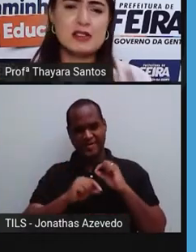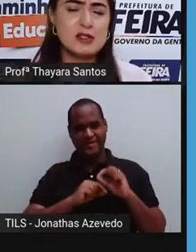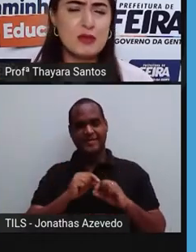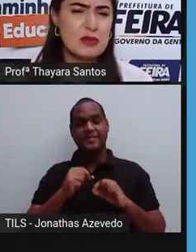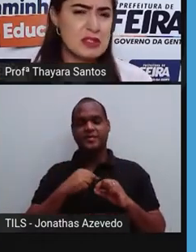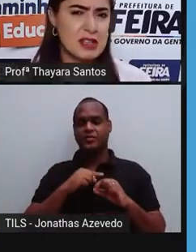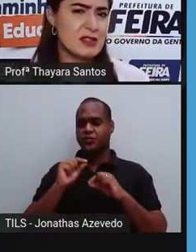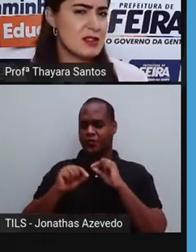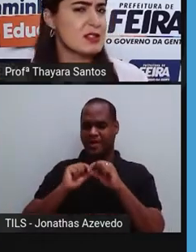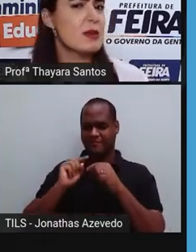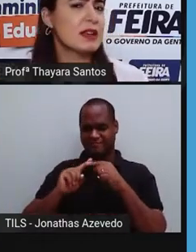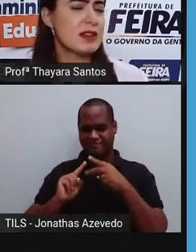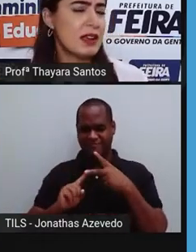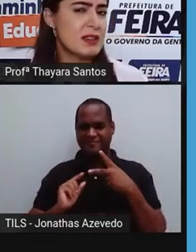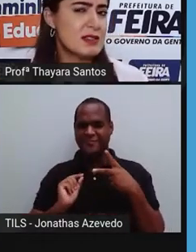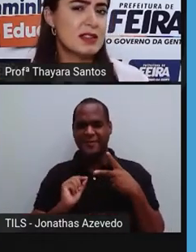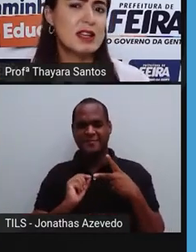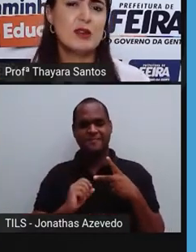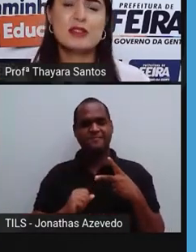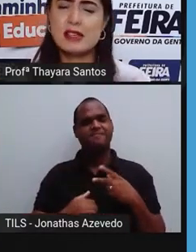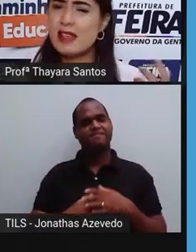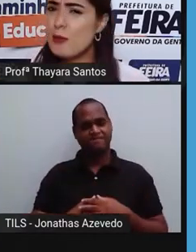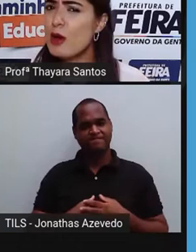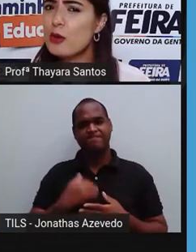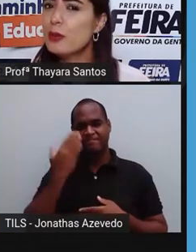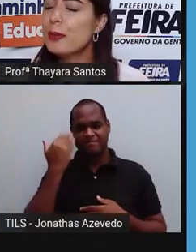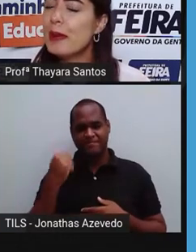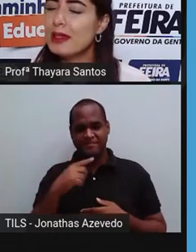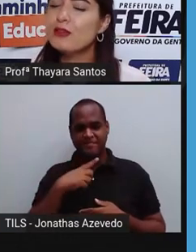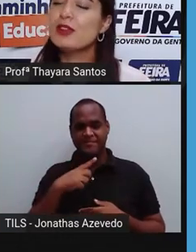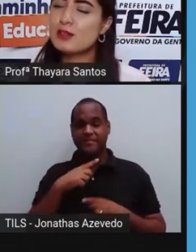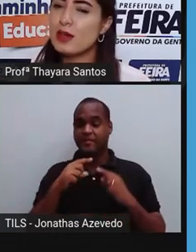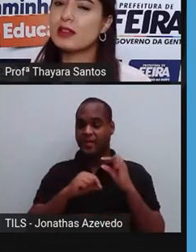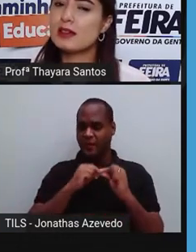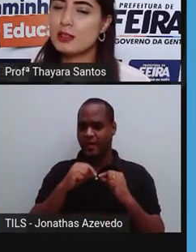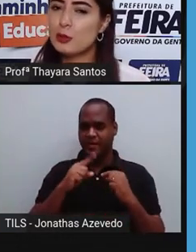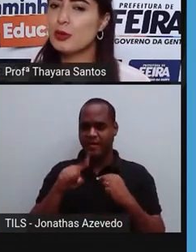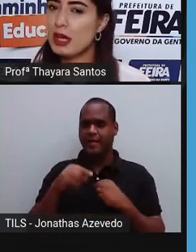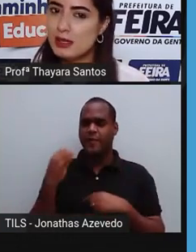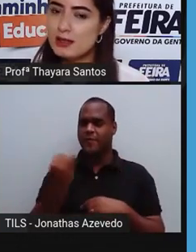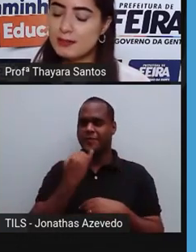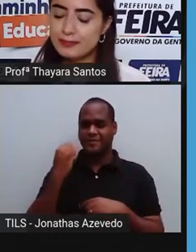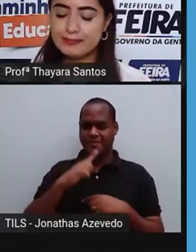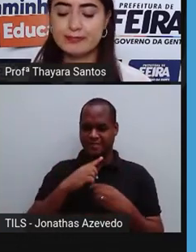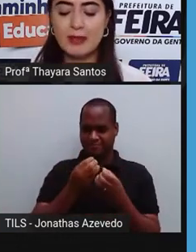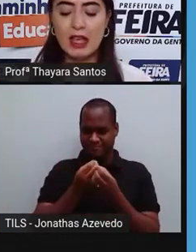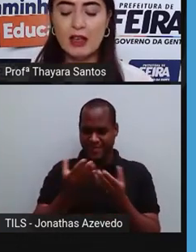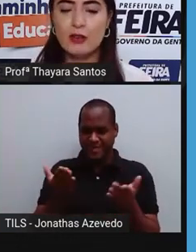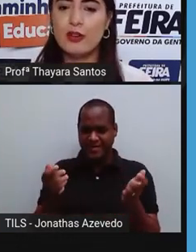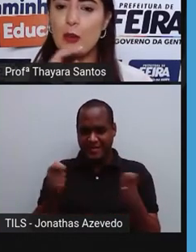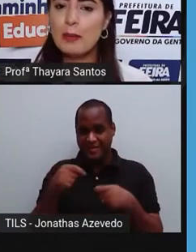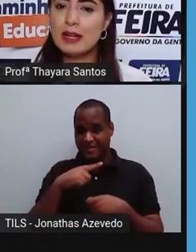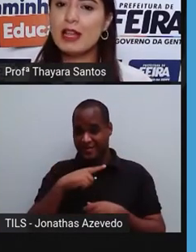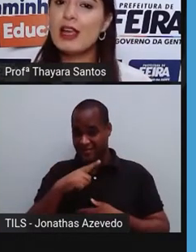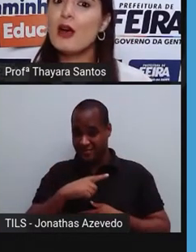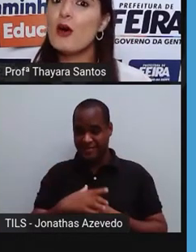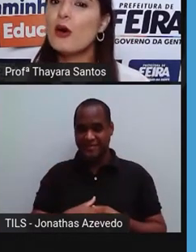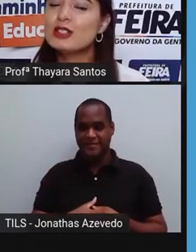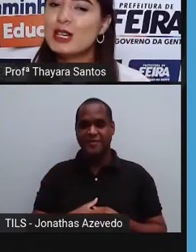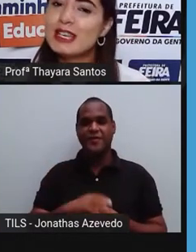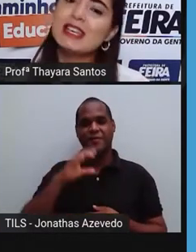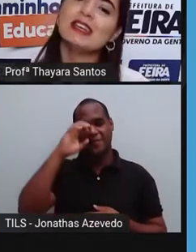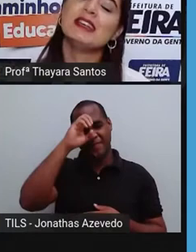Quem são esses fungos? Quem são essas bactérias? E vocês sabem algum benefício que é trazido por eles? Vamos aprender